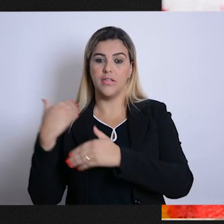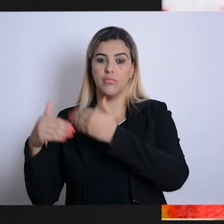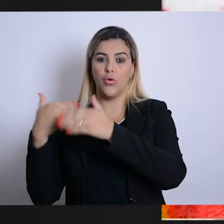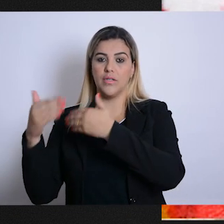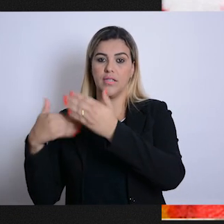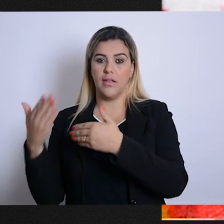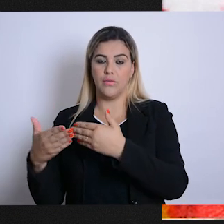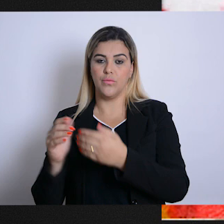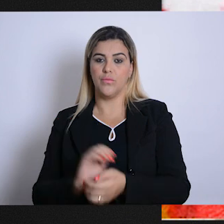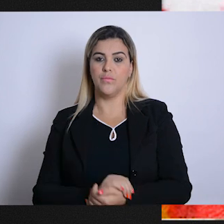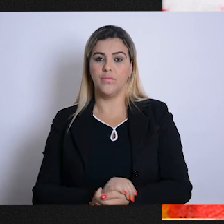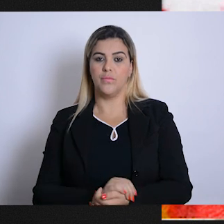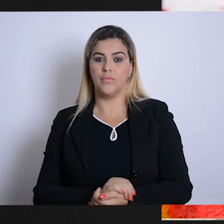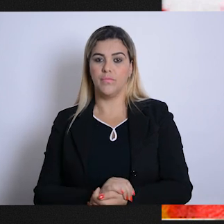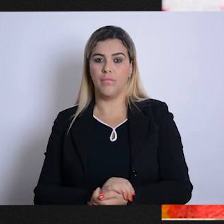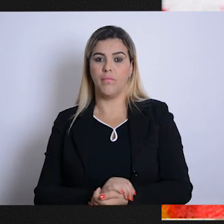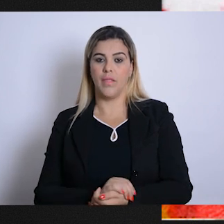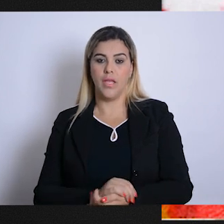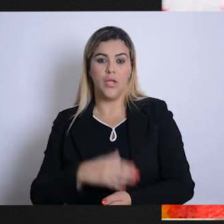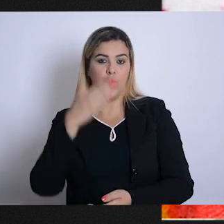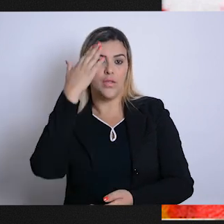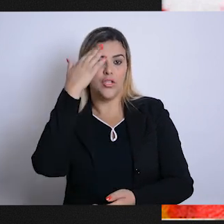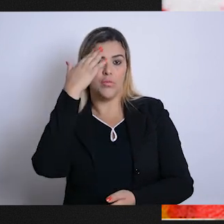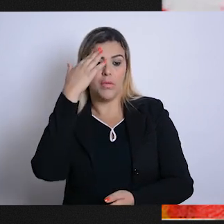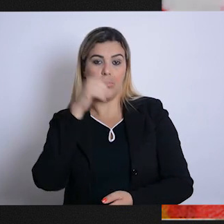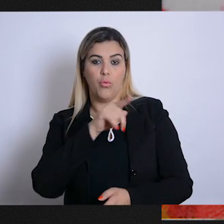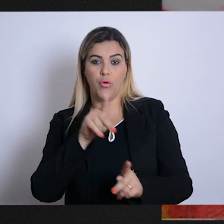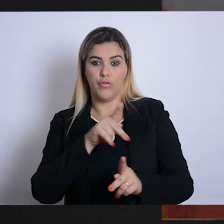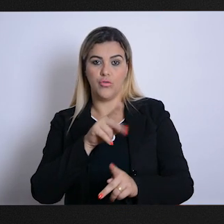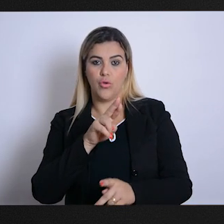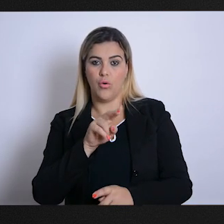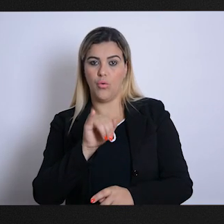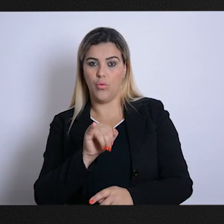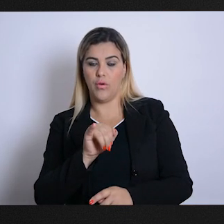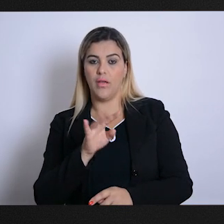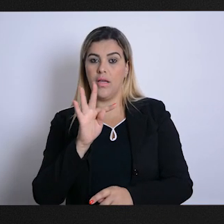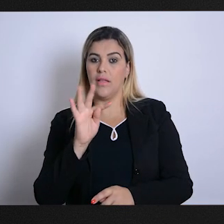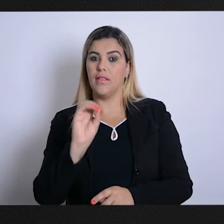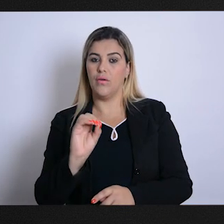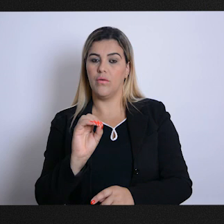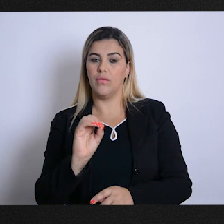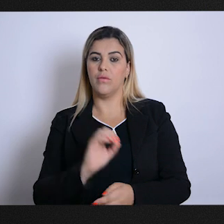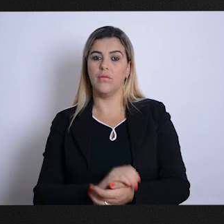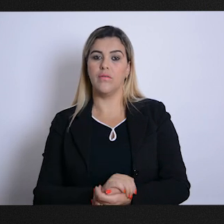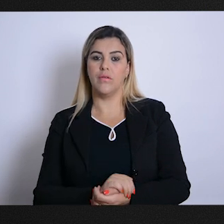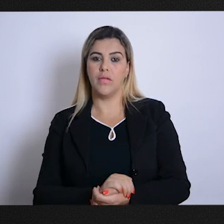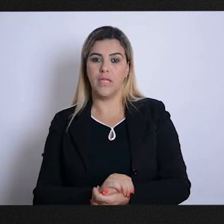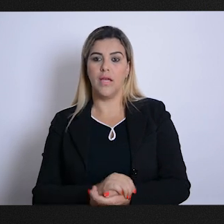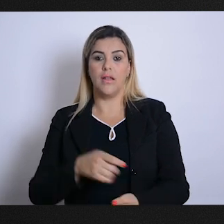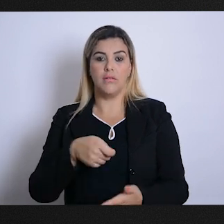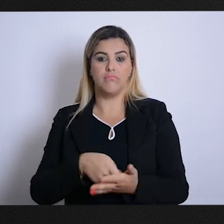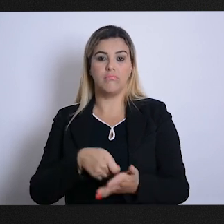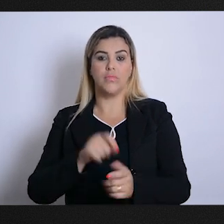Dentro do entendimento do professor Rui, a Terapia Ocupacional, ela se dá obrigatoriamente por